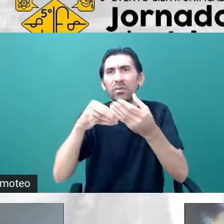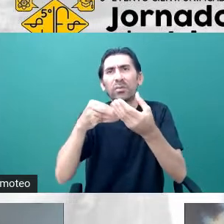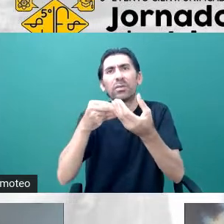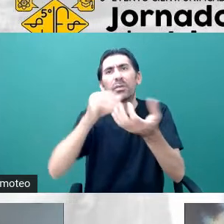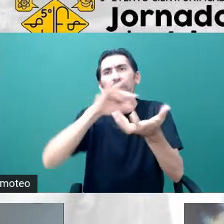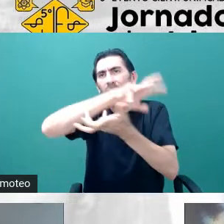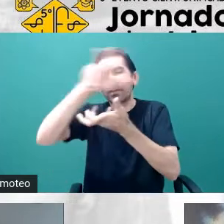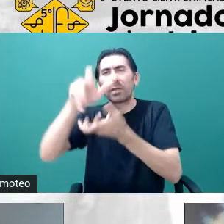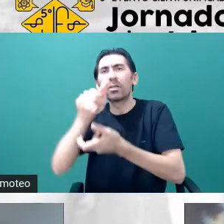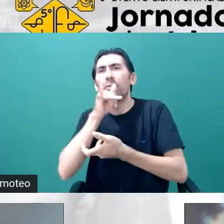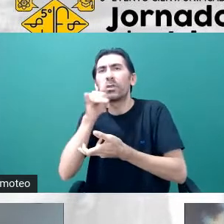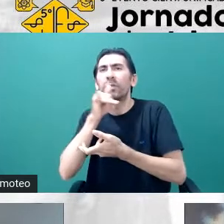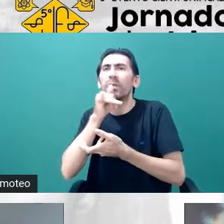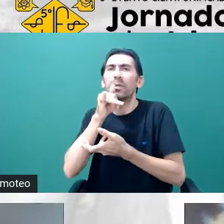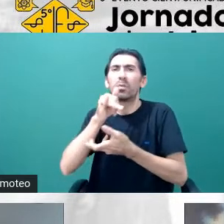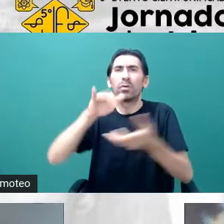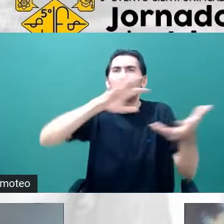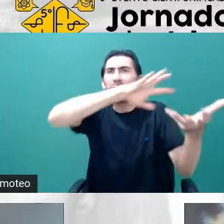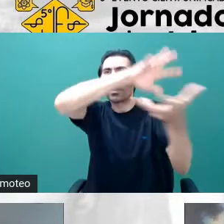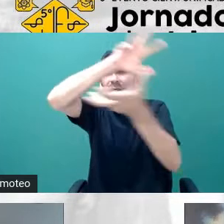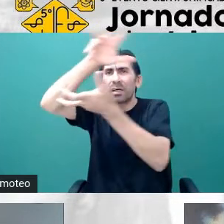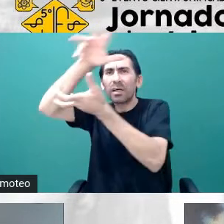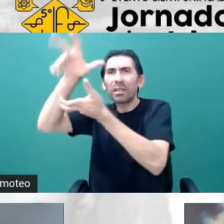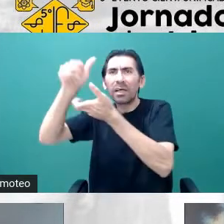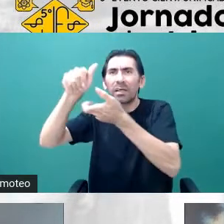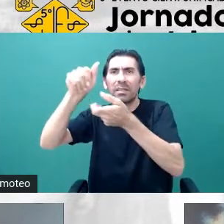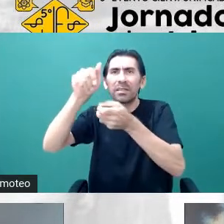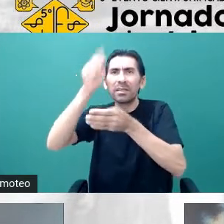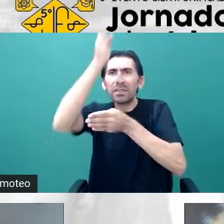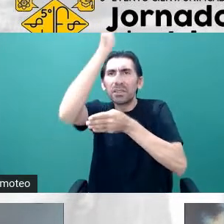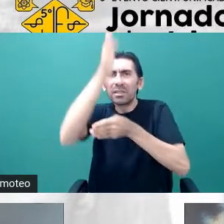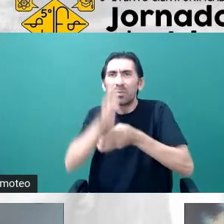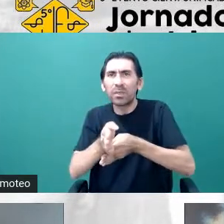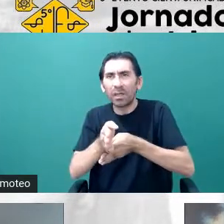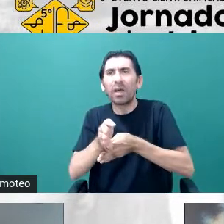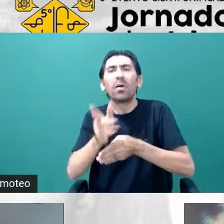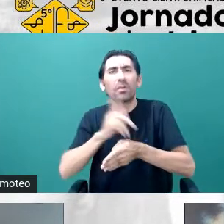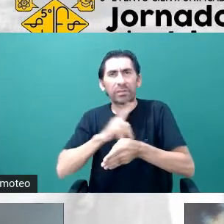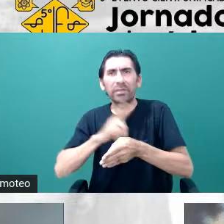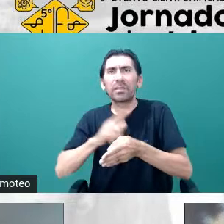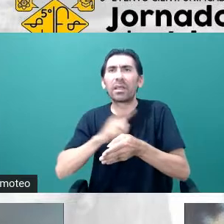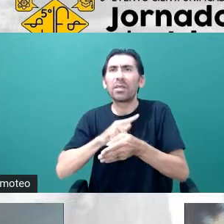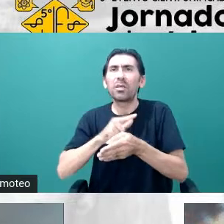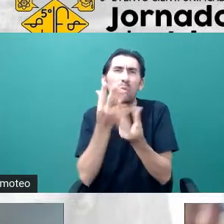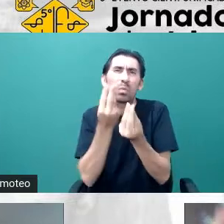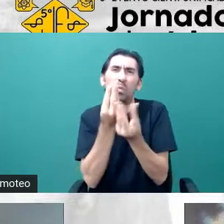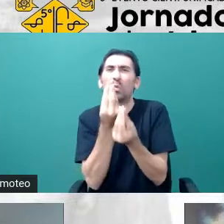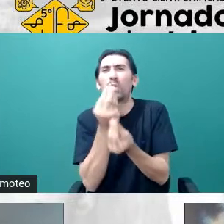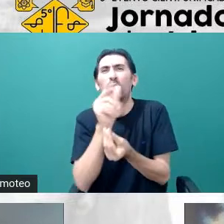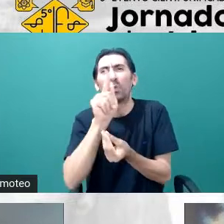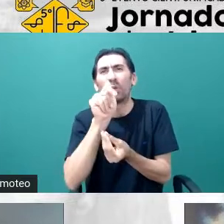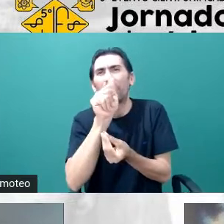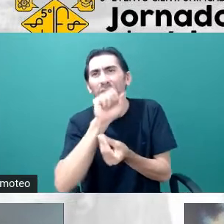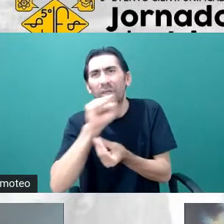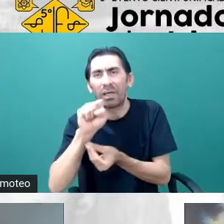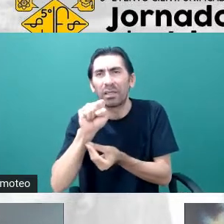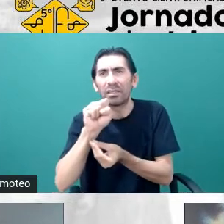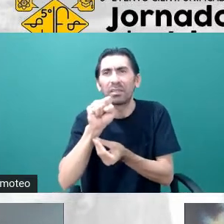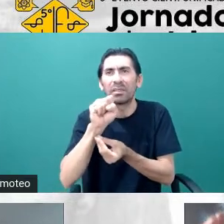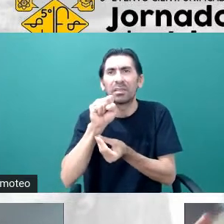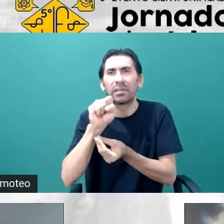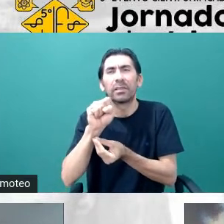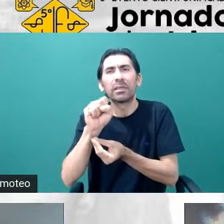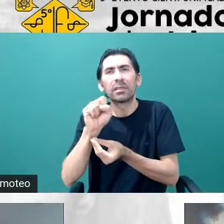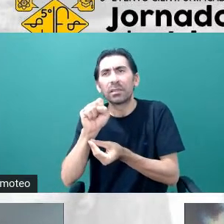galáxia espiral que tem muito gás no seu disco. Uma galáxia dessa, quando ela entra num aglomerado, por exemplo,